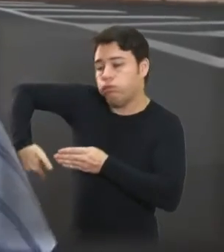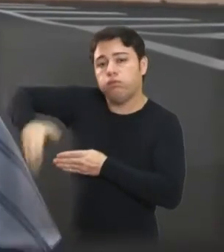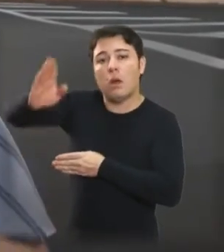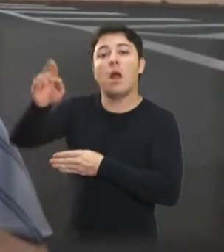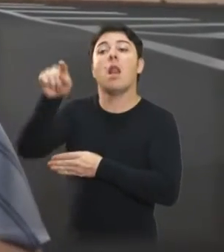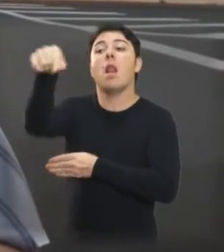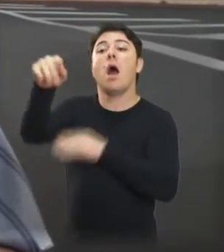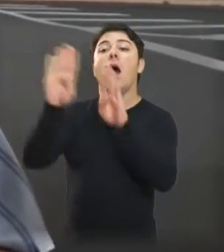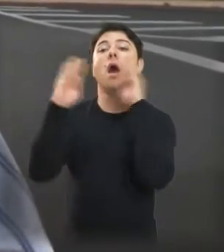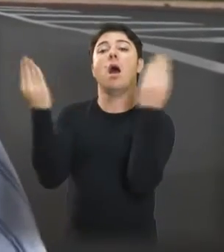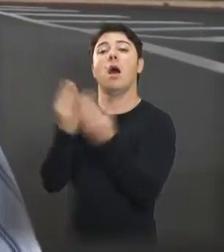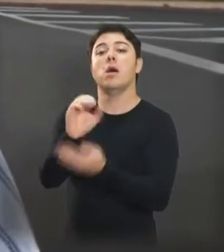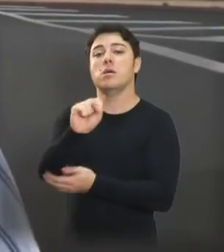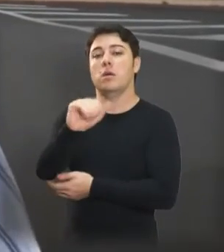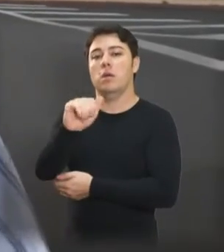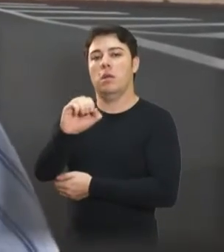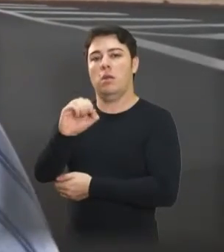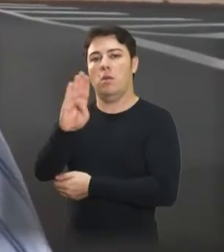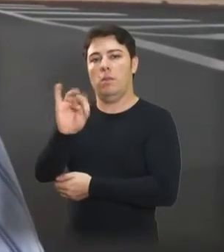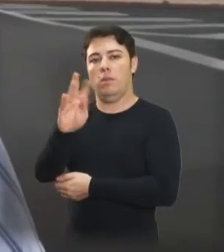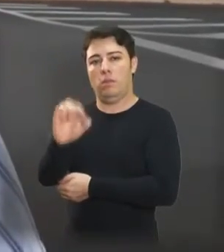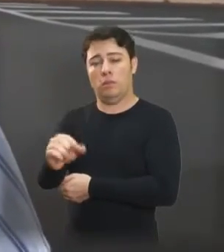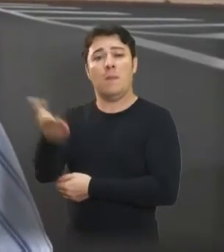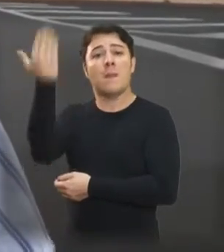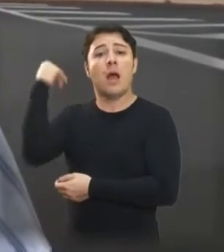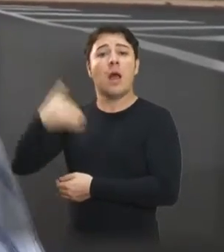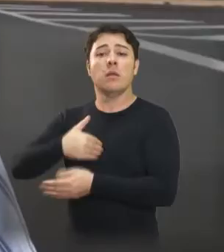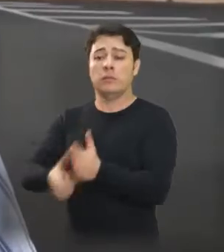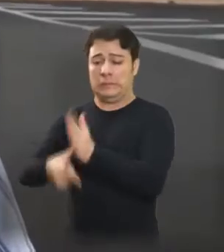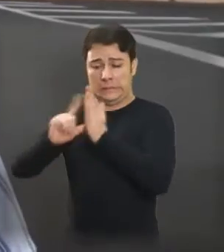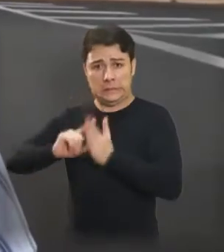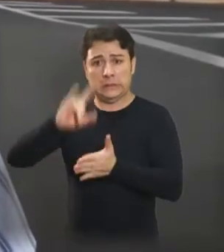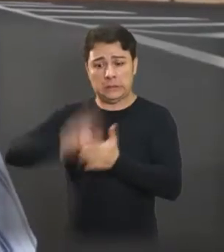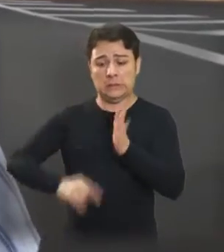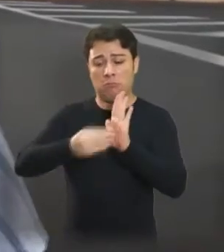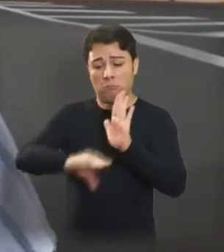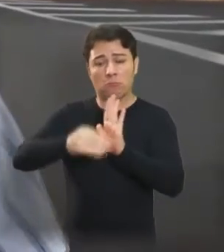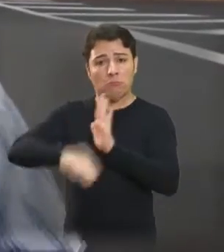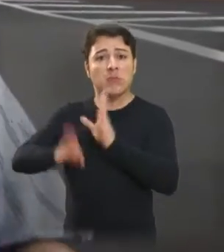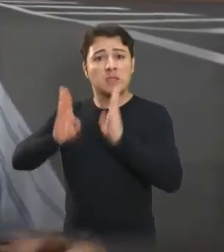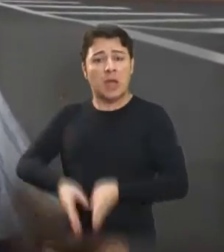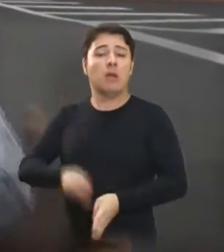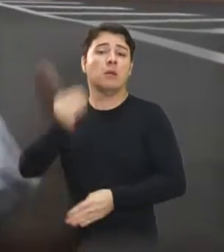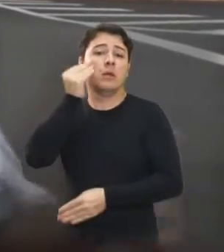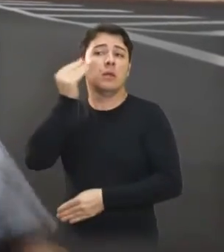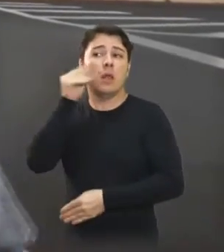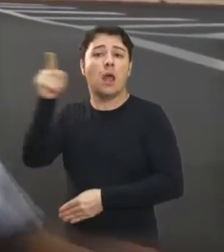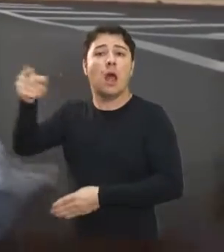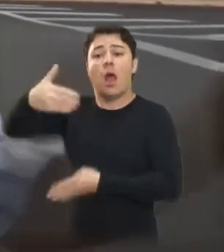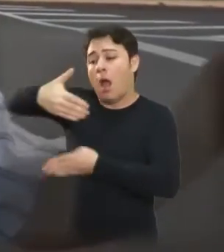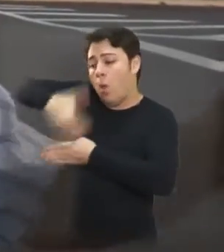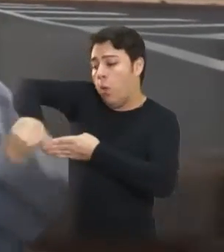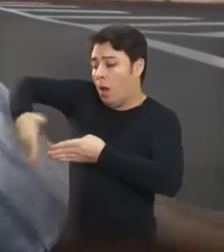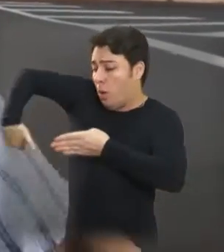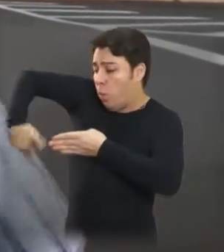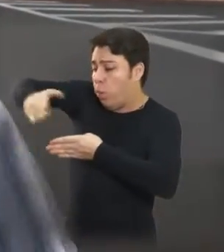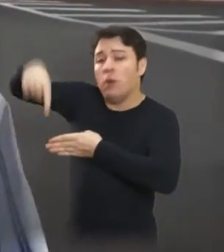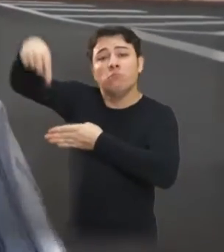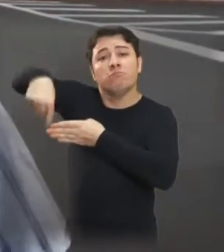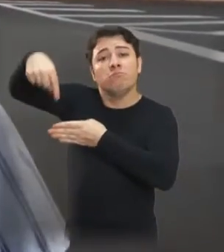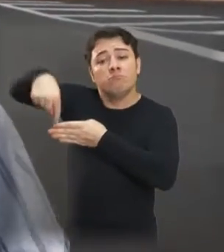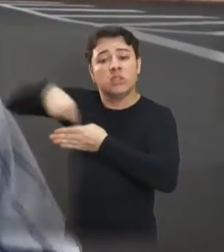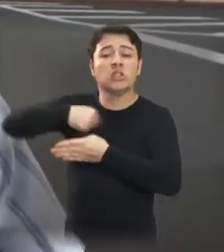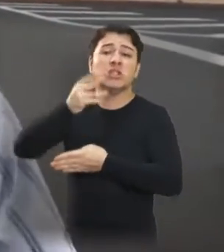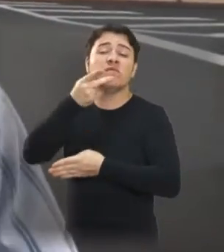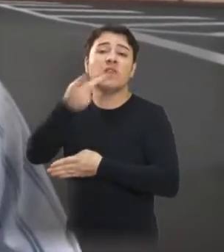Bento. Nós fizemos indicações, desde o início do residencial São Bento, sobre esse cruzamento aqui nesse